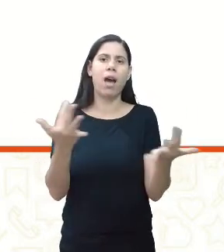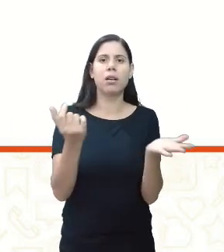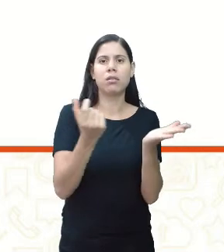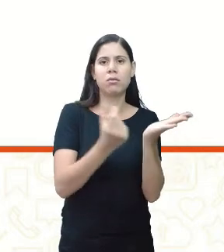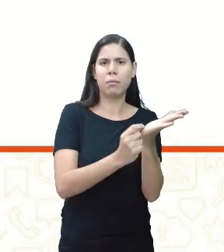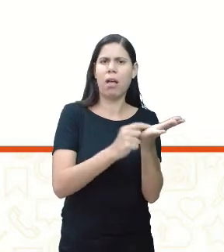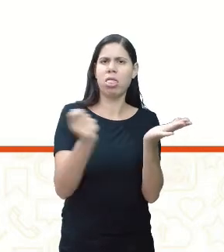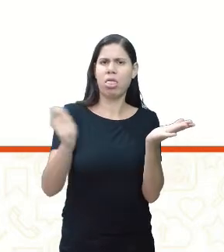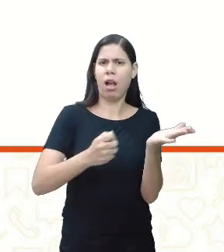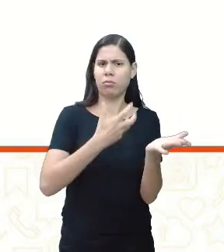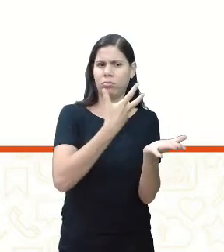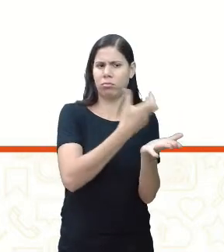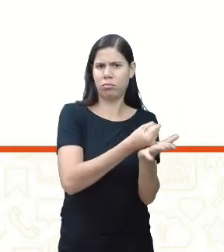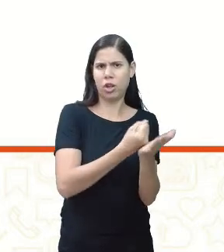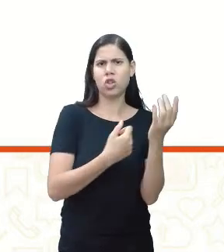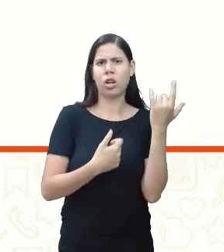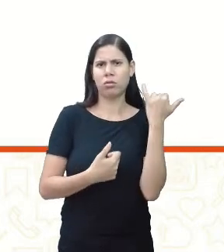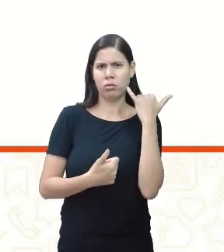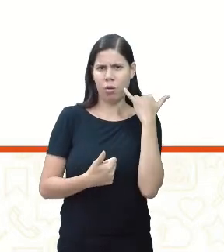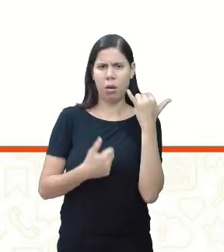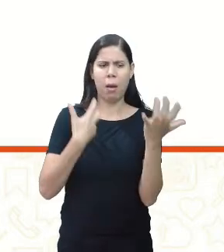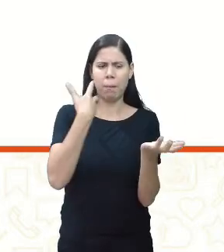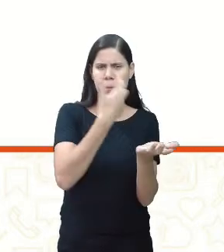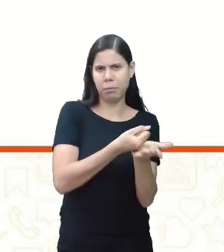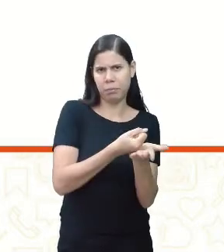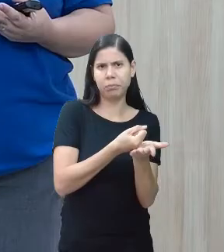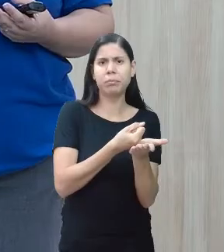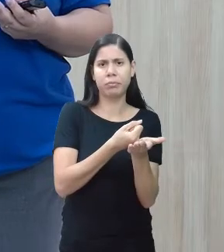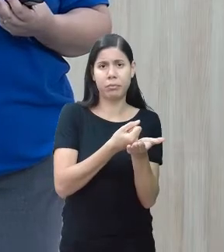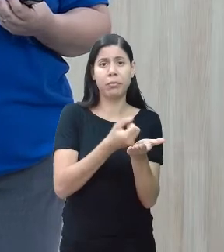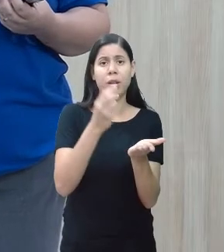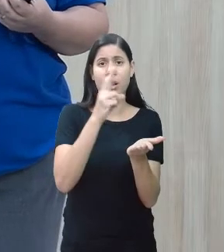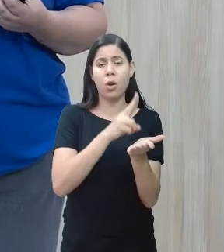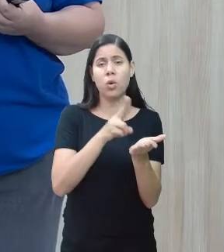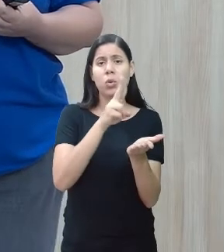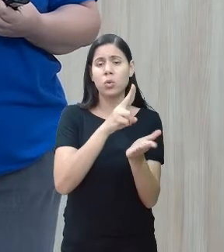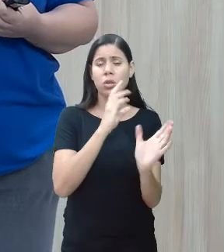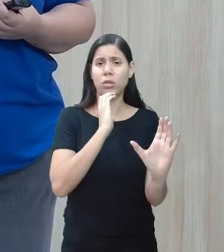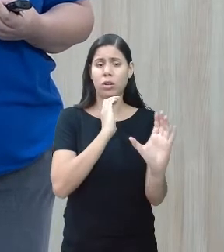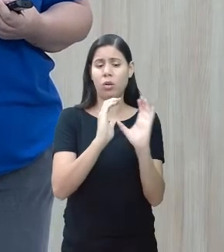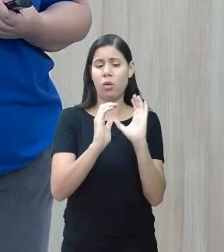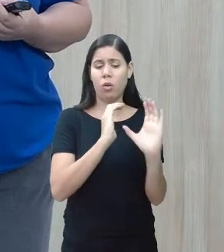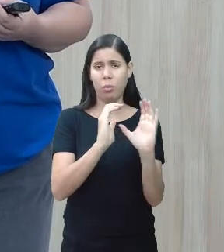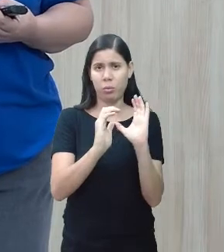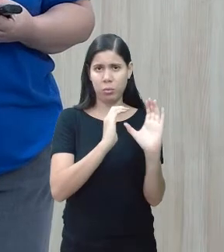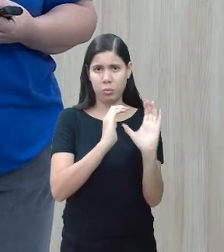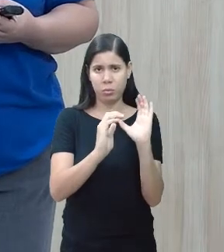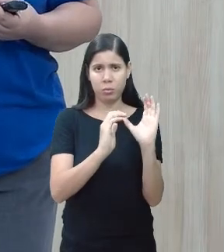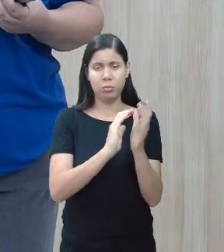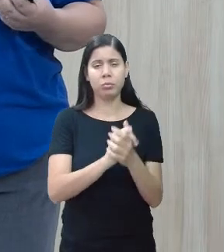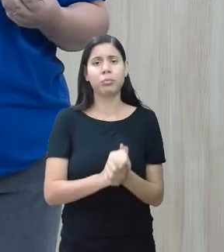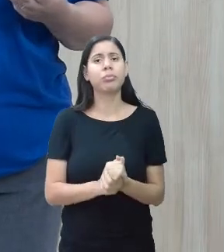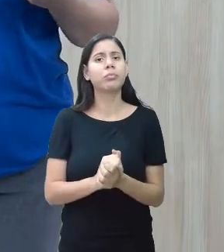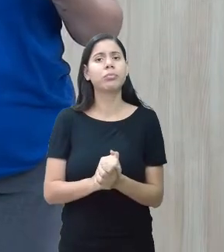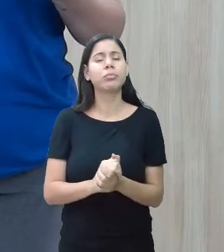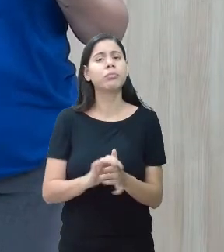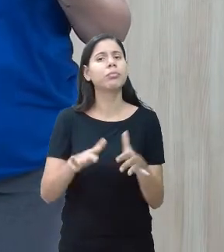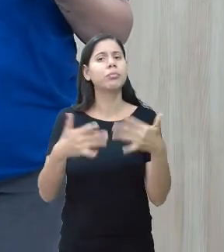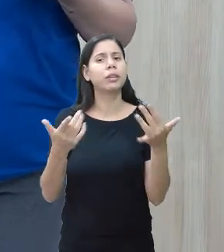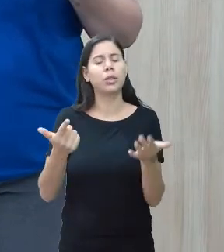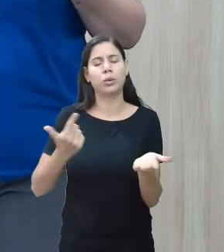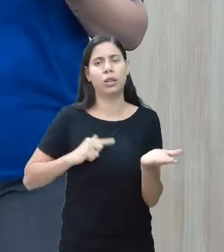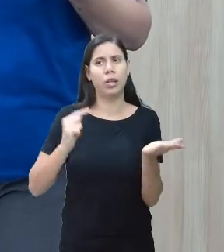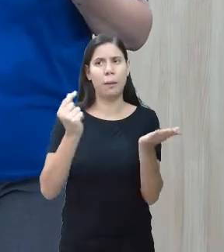ser baixados nos seus smartphones, utilizando essa comunicação alternativa. Então, no